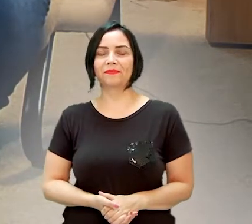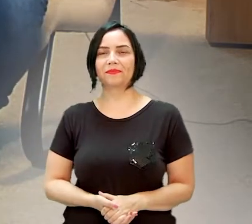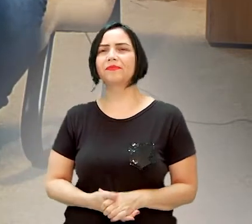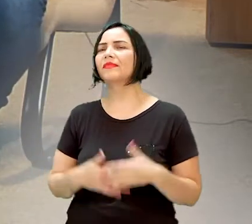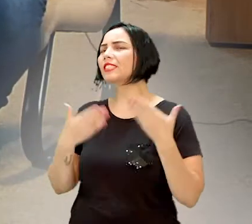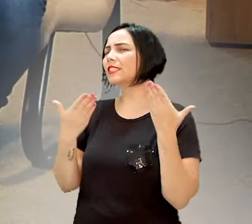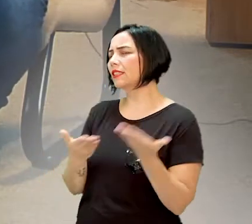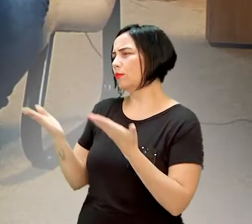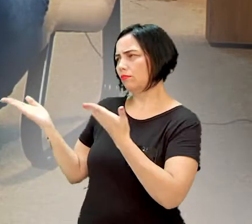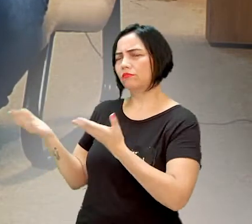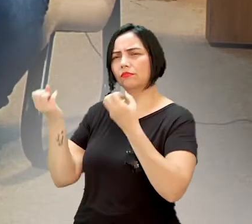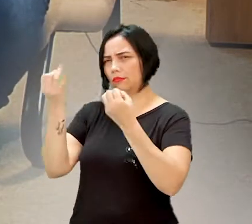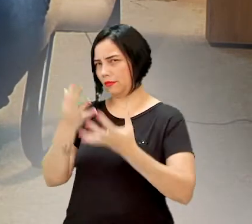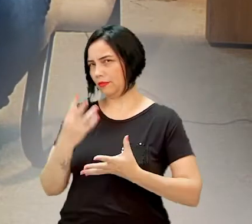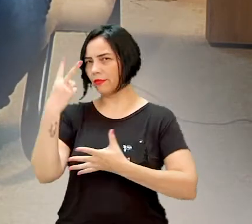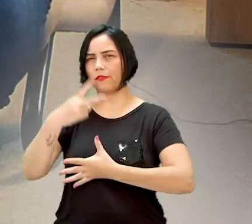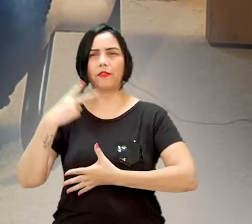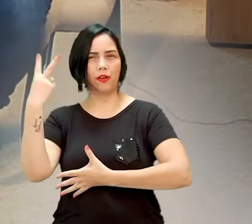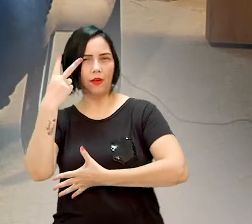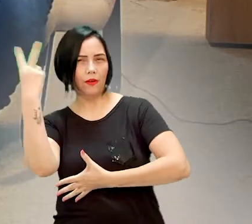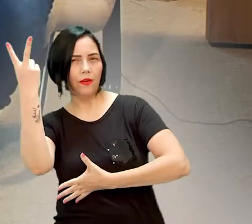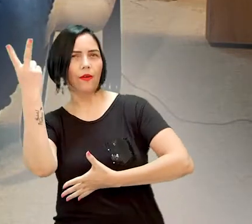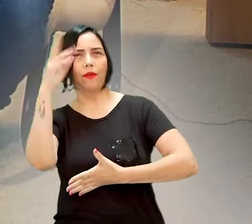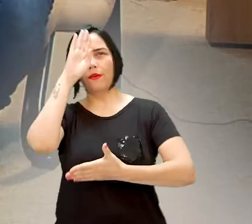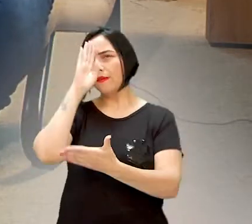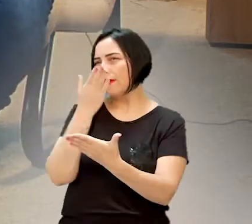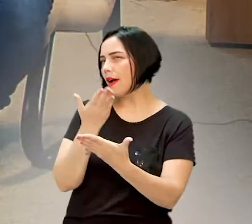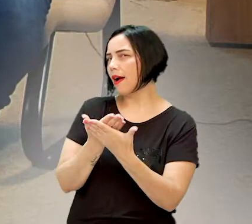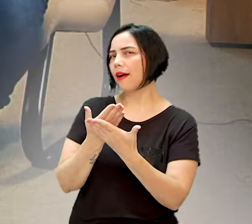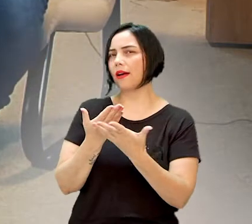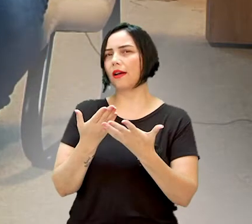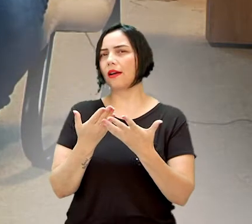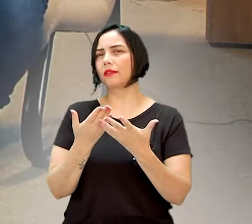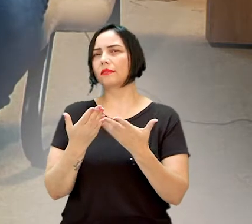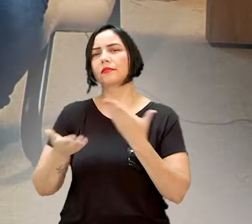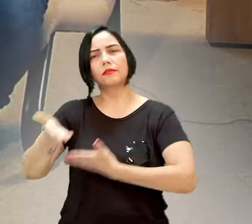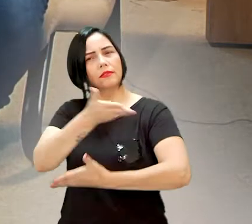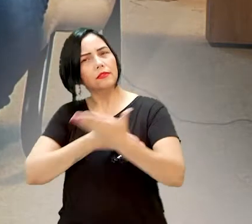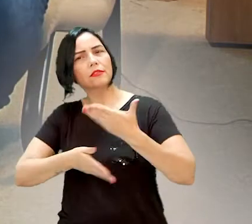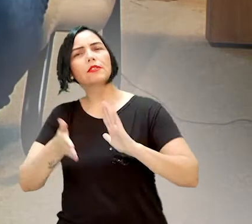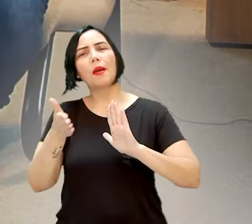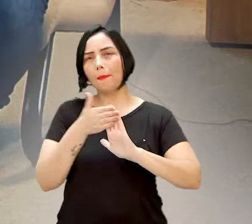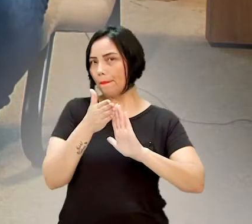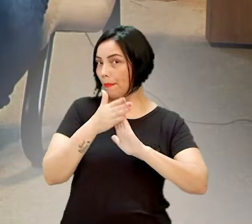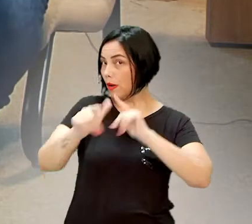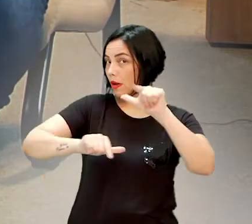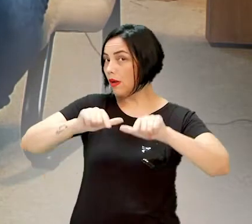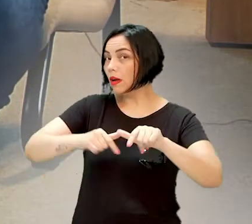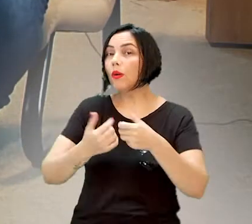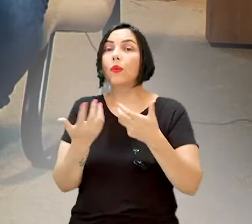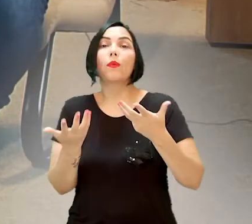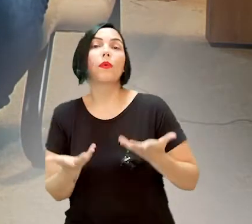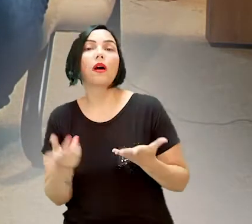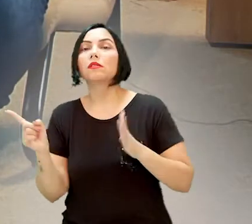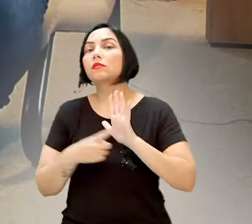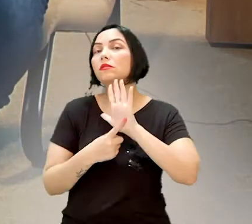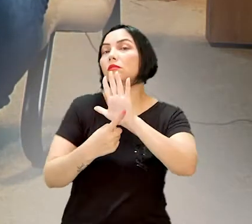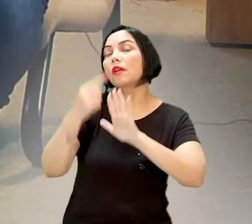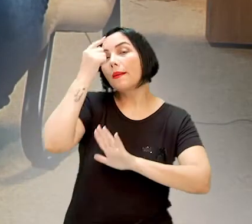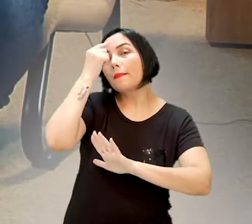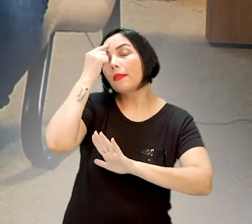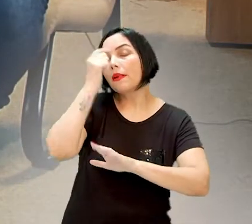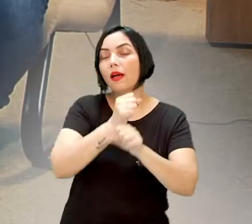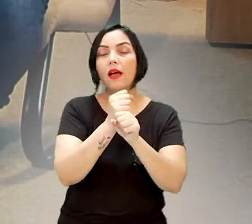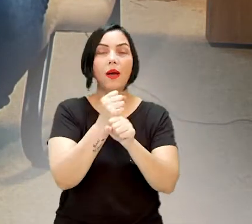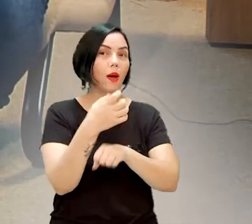todos esses valores que você nos falou, essas crenças suas, têm a ver com as suas propostas de trabalho? Quais são? O que você tem em